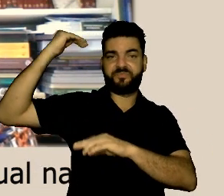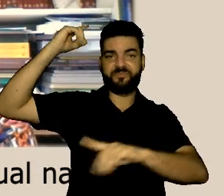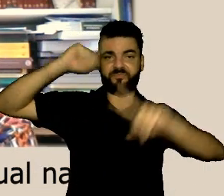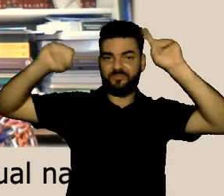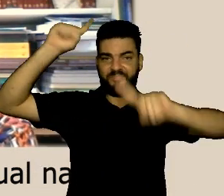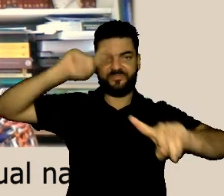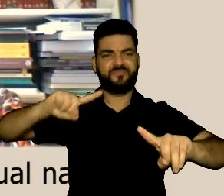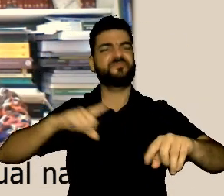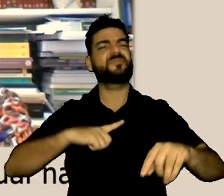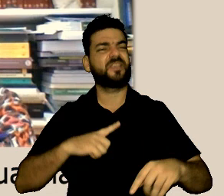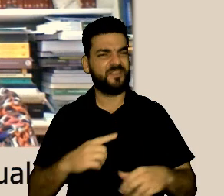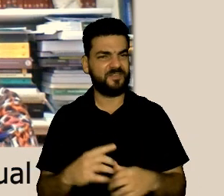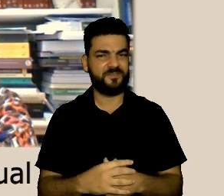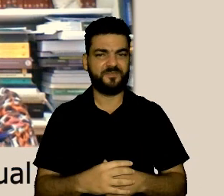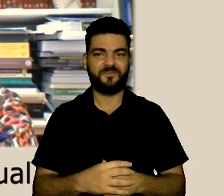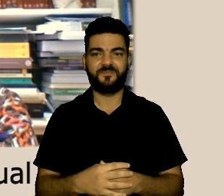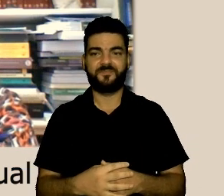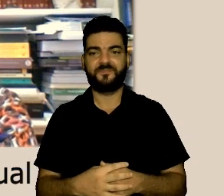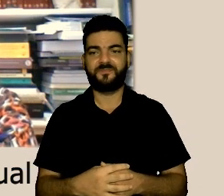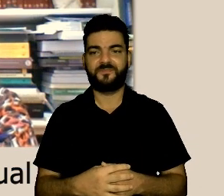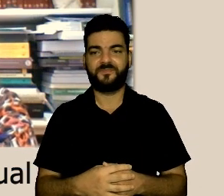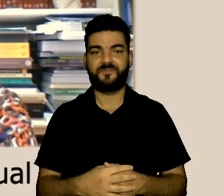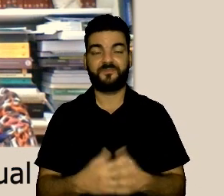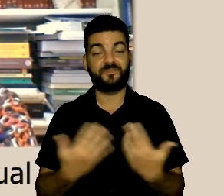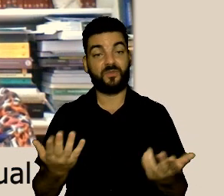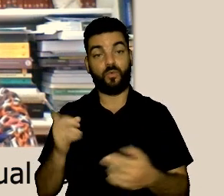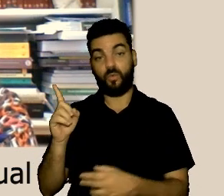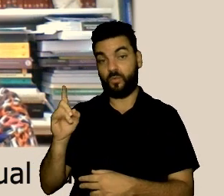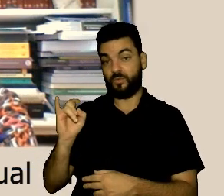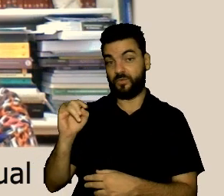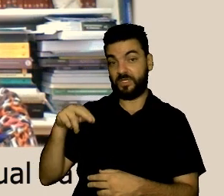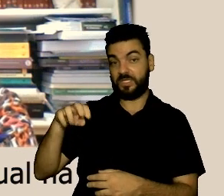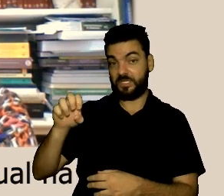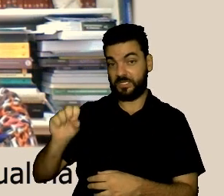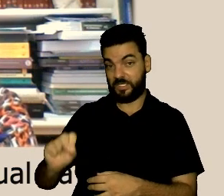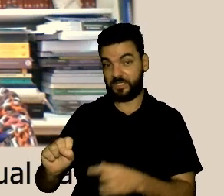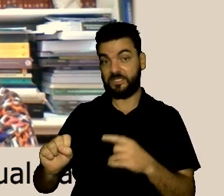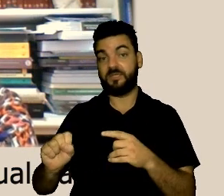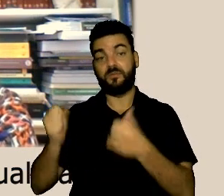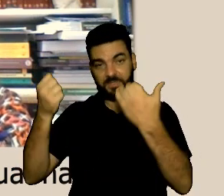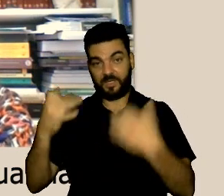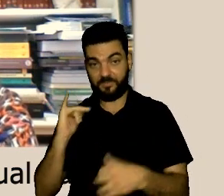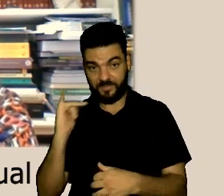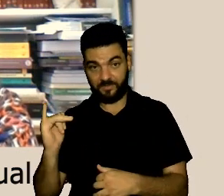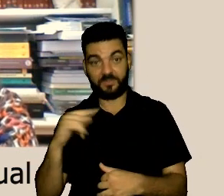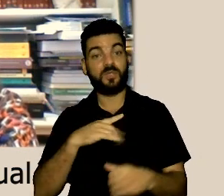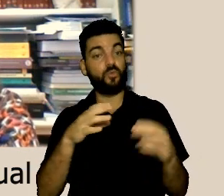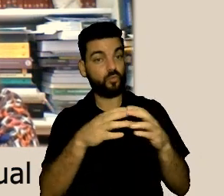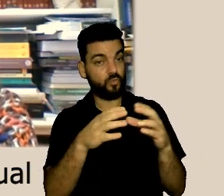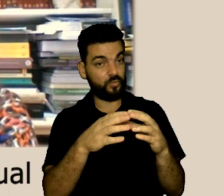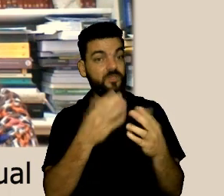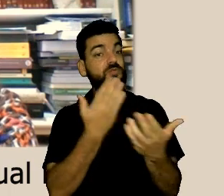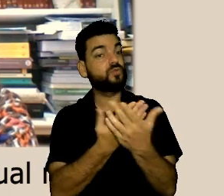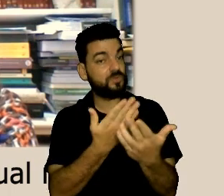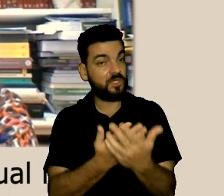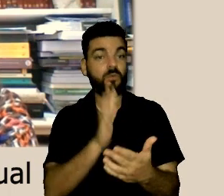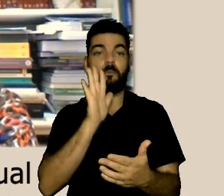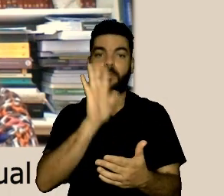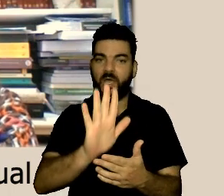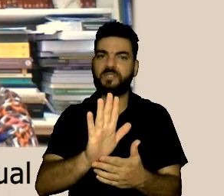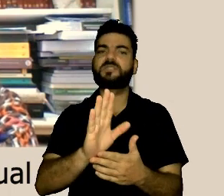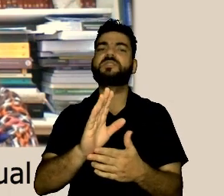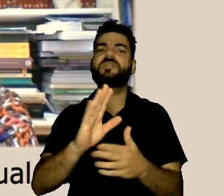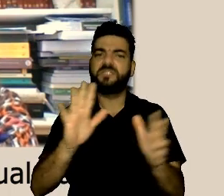de carreira né hierarquias diferentes enfim então doutor Inês nós